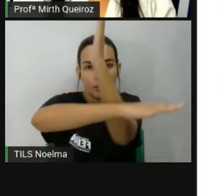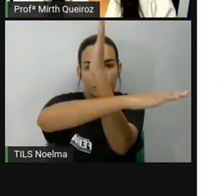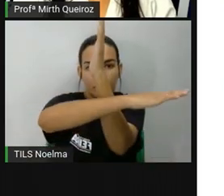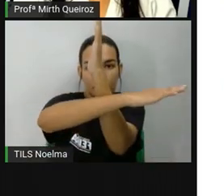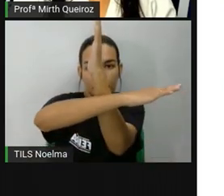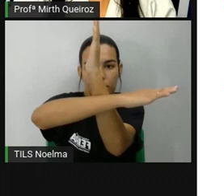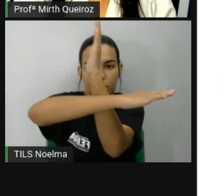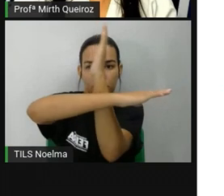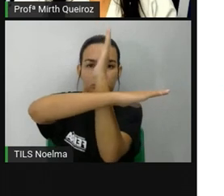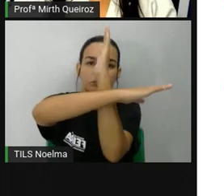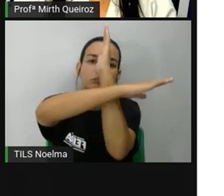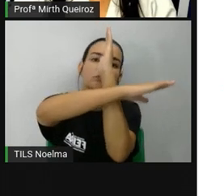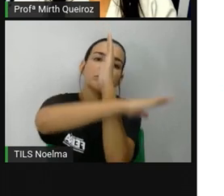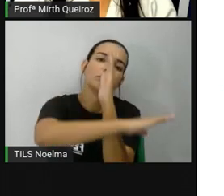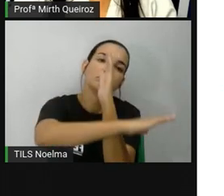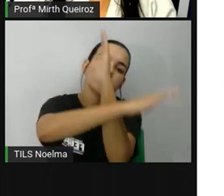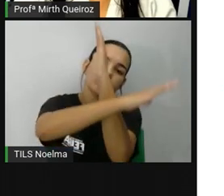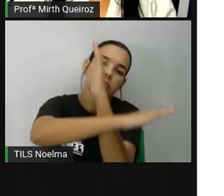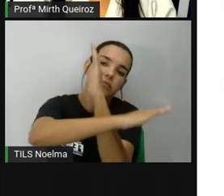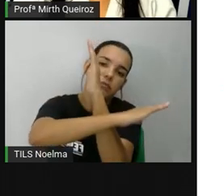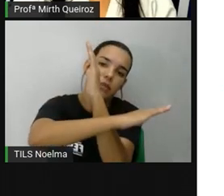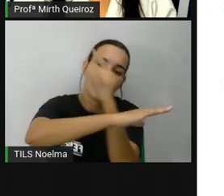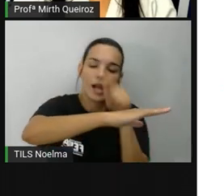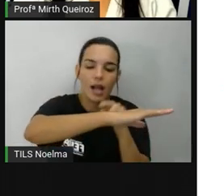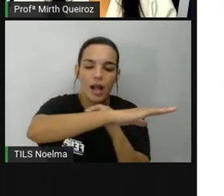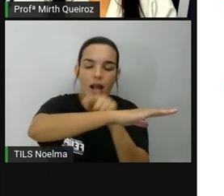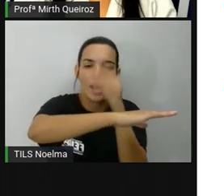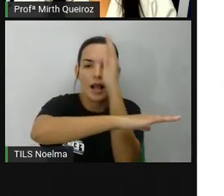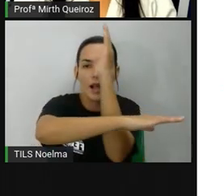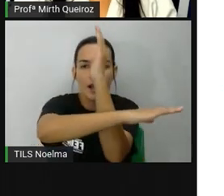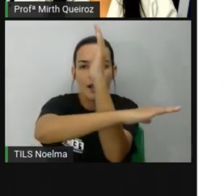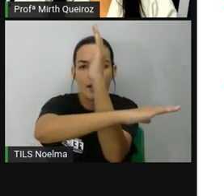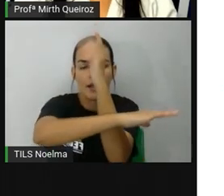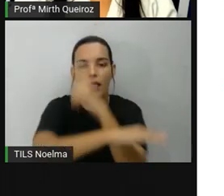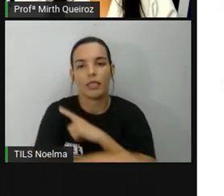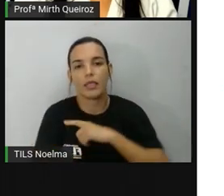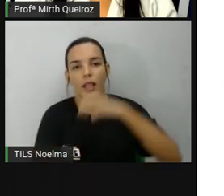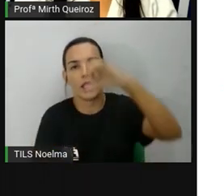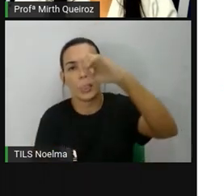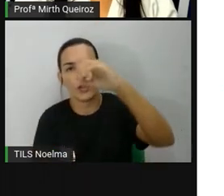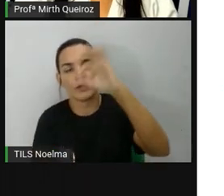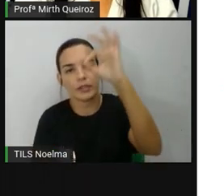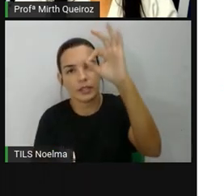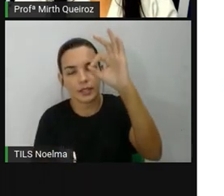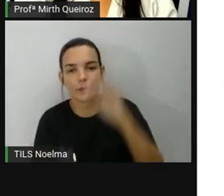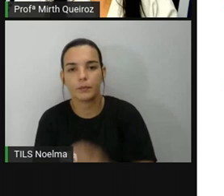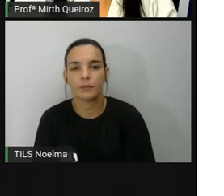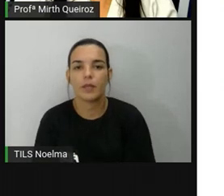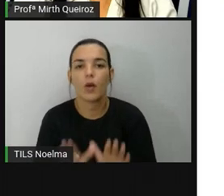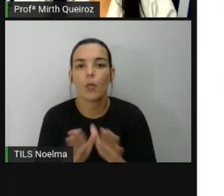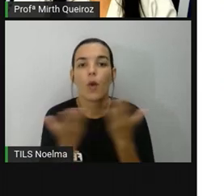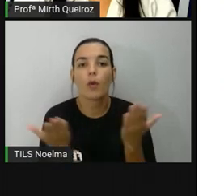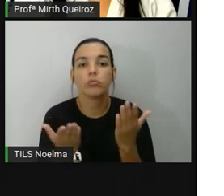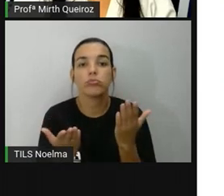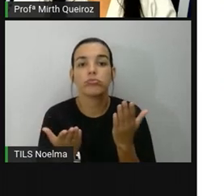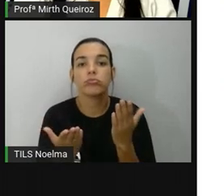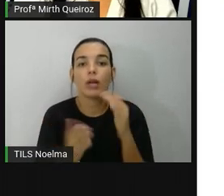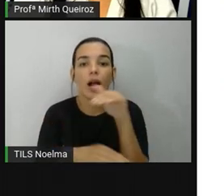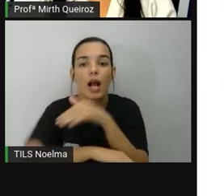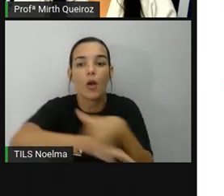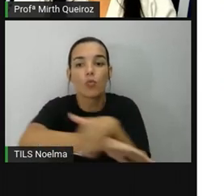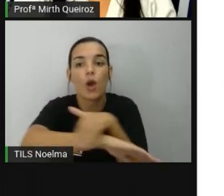fossem os ladinhos de um quadrado, certo? Então, qual é a rua aí que vai se cruzar com a rua B e a rua C?